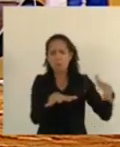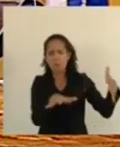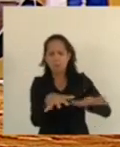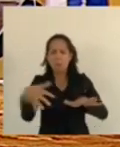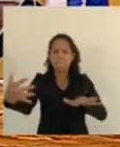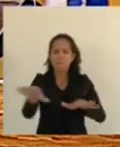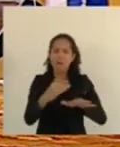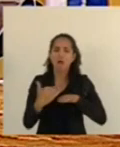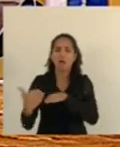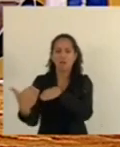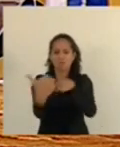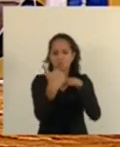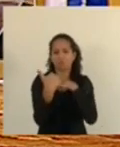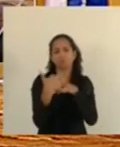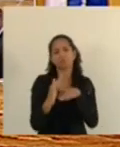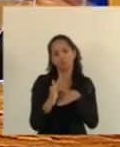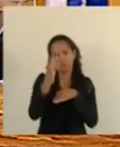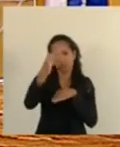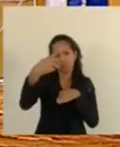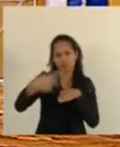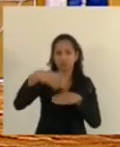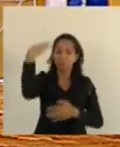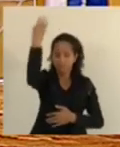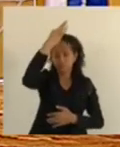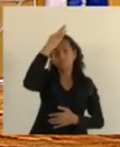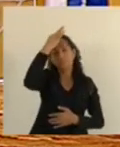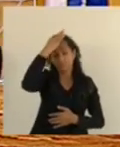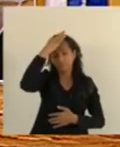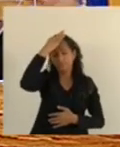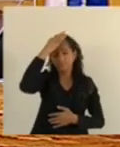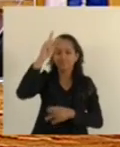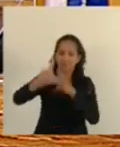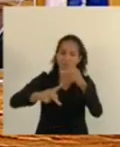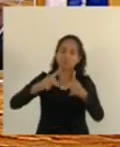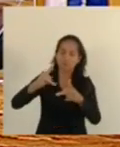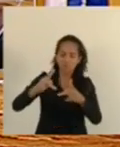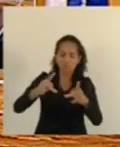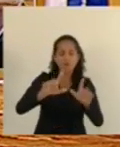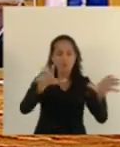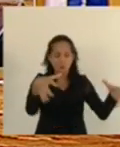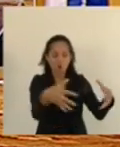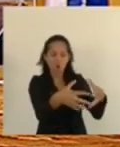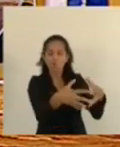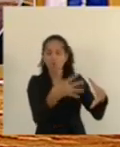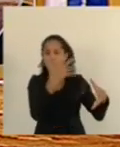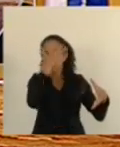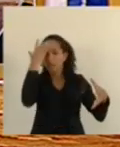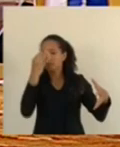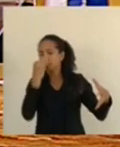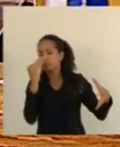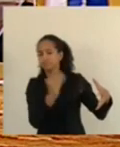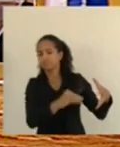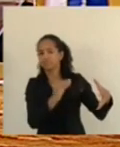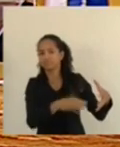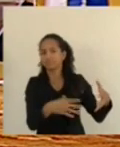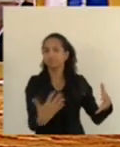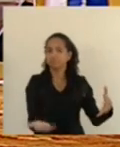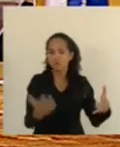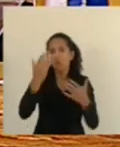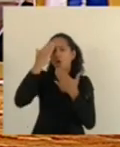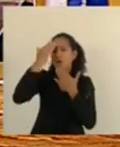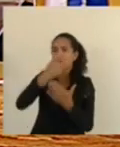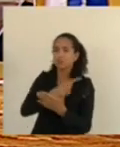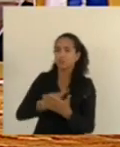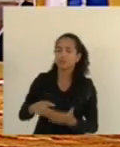igualdade no nosso Estado por esse povo que é esquecido e que é excluído. Eu agradeço ao presidente